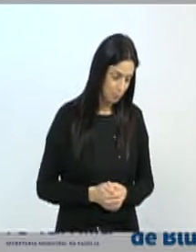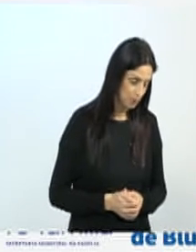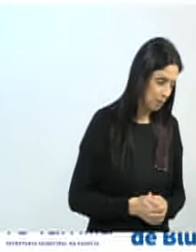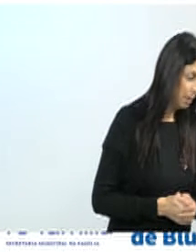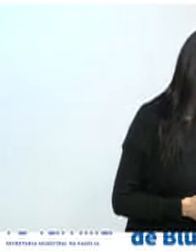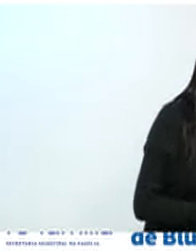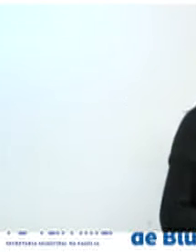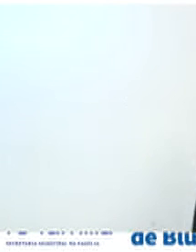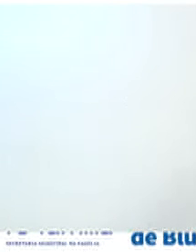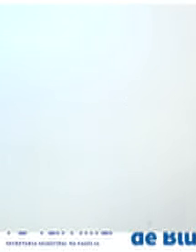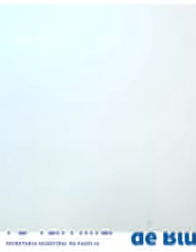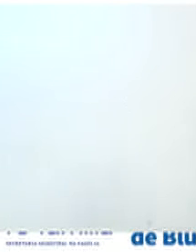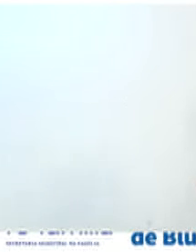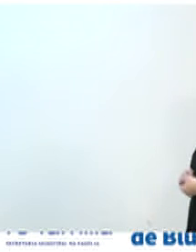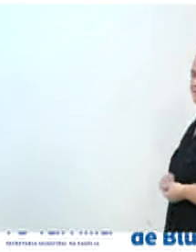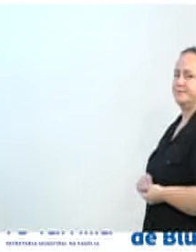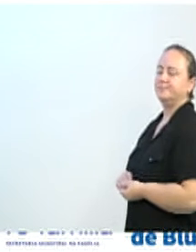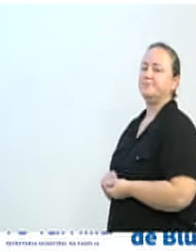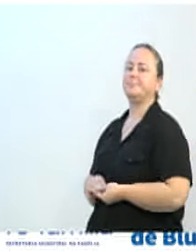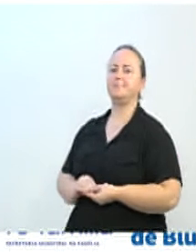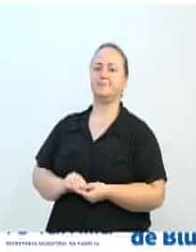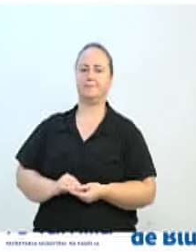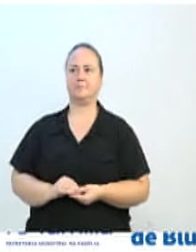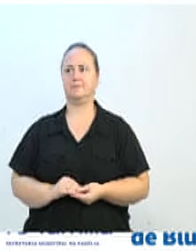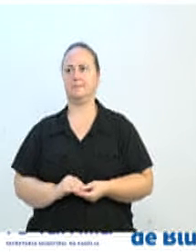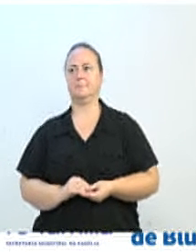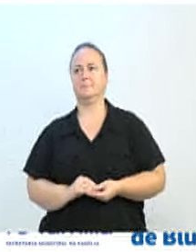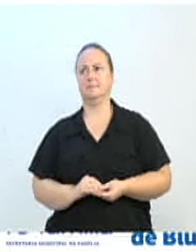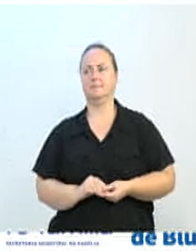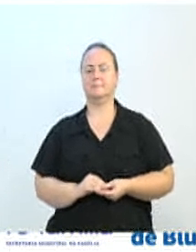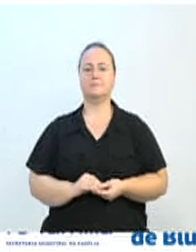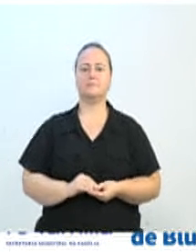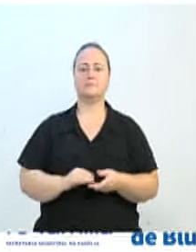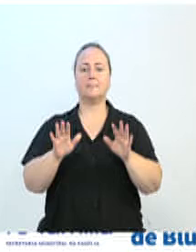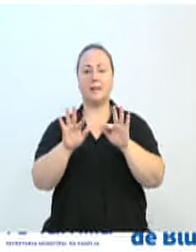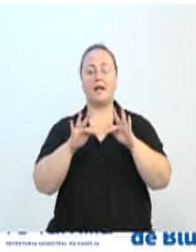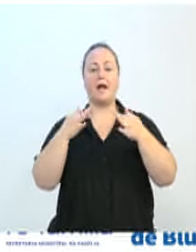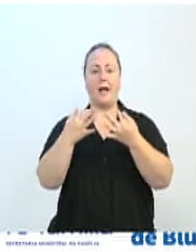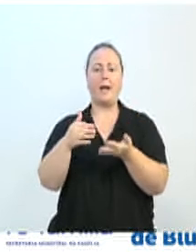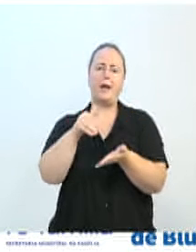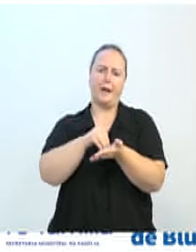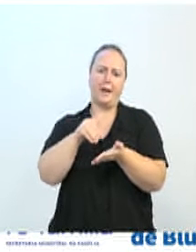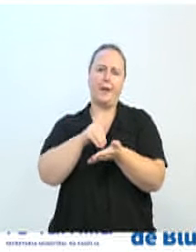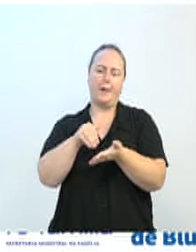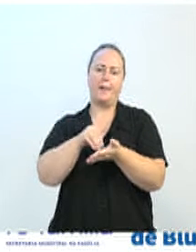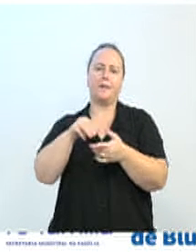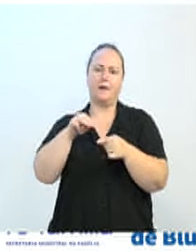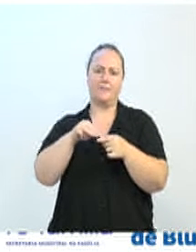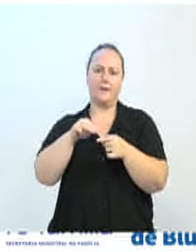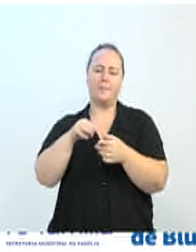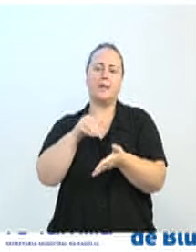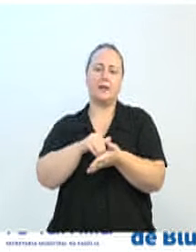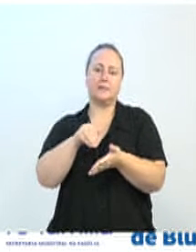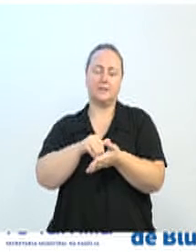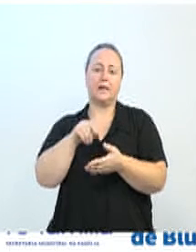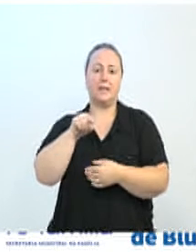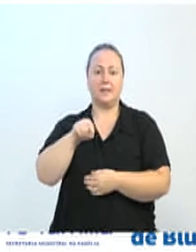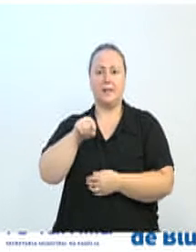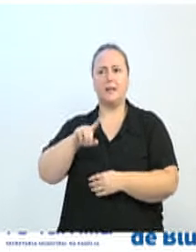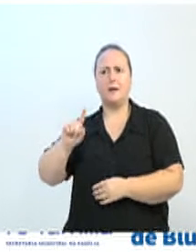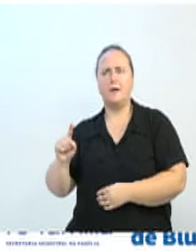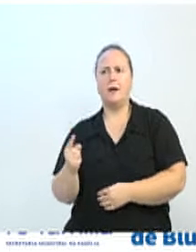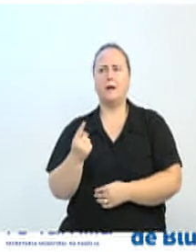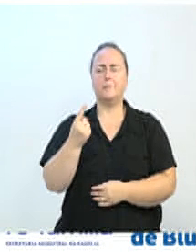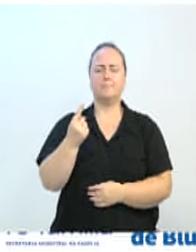ProFamília. A ProFamília é a Secretaria Municipal da Família, foi a primeira pasta